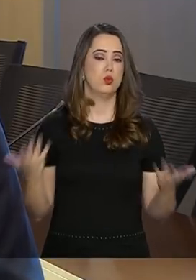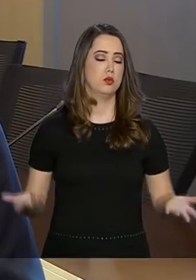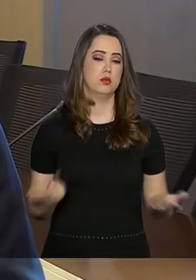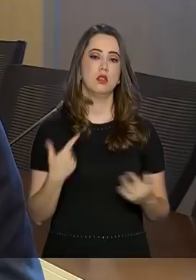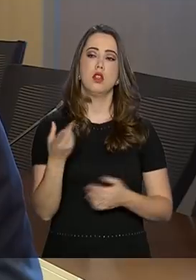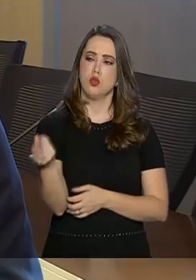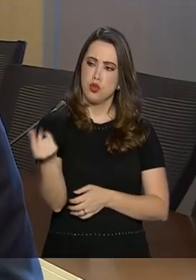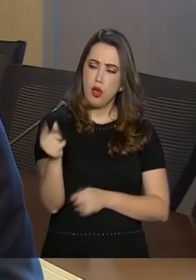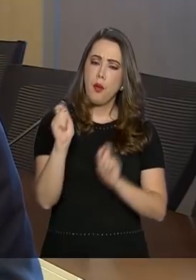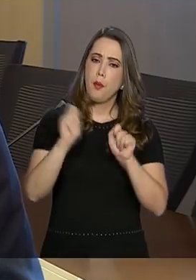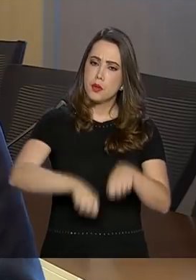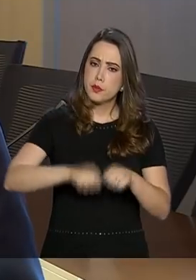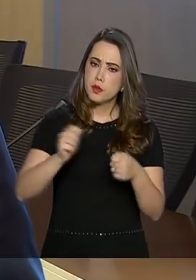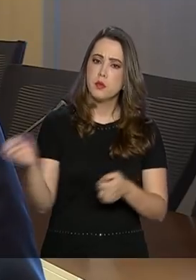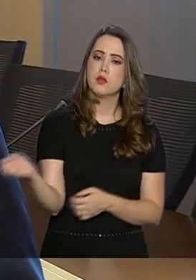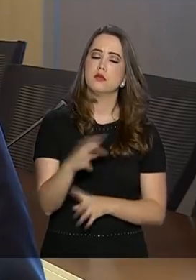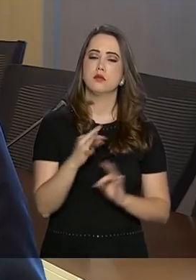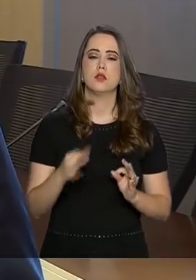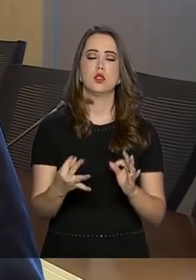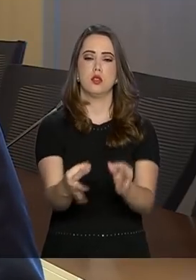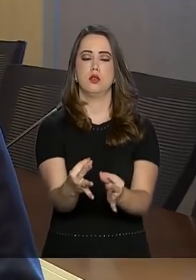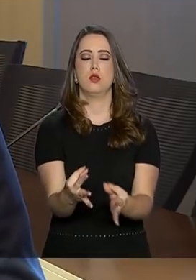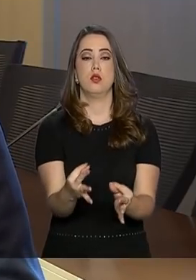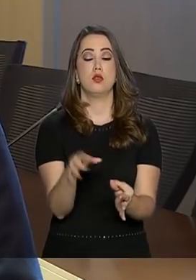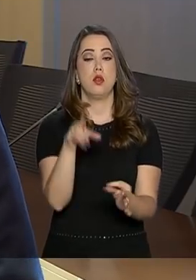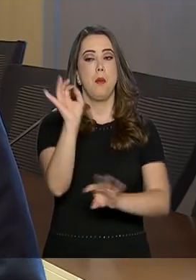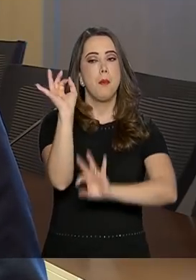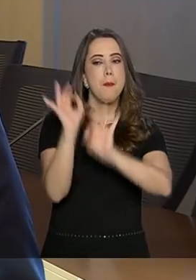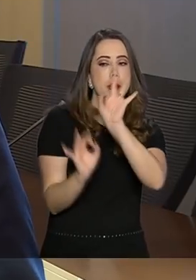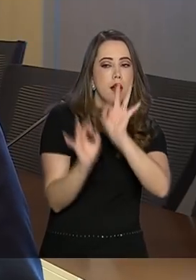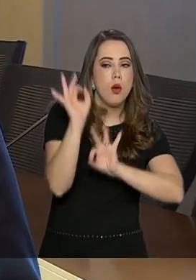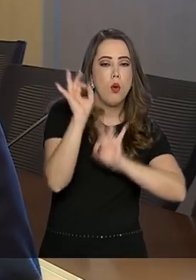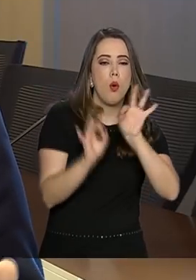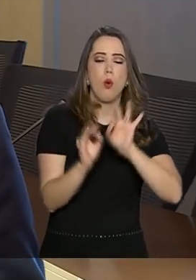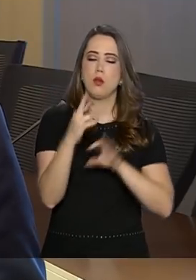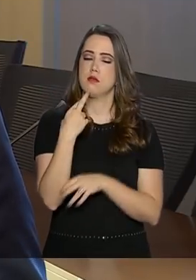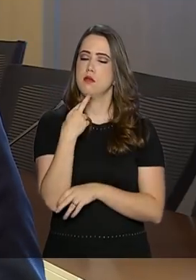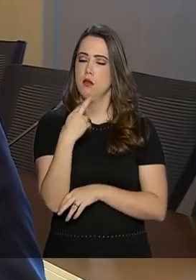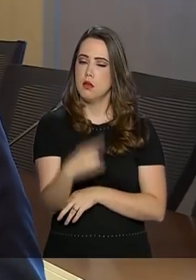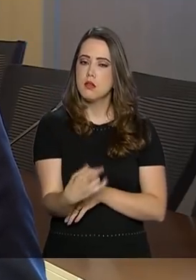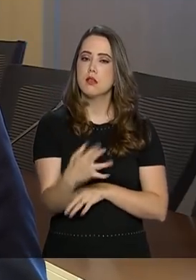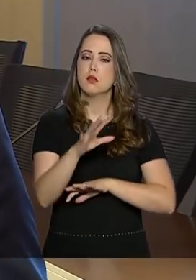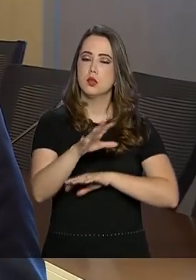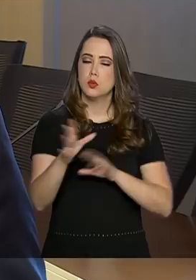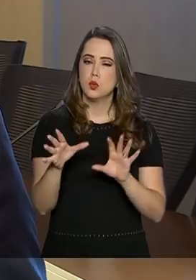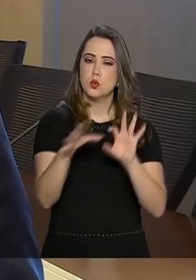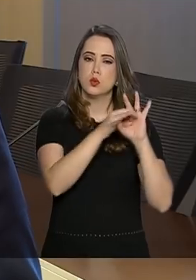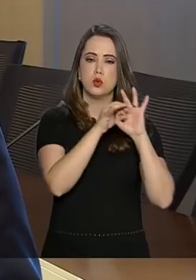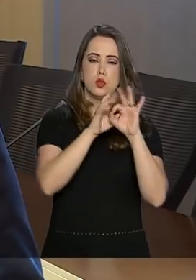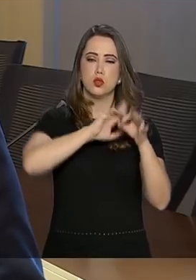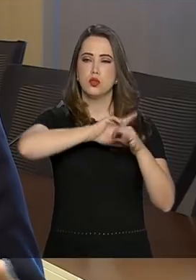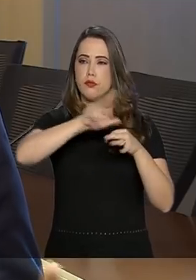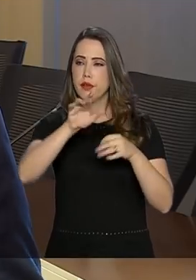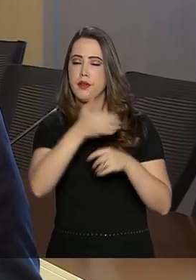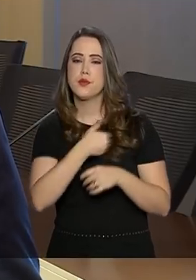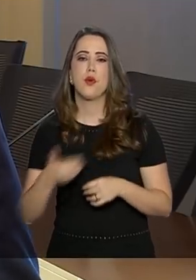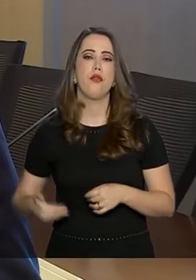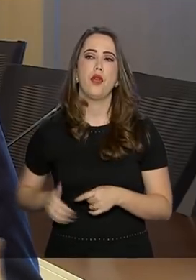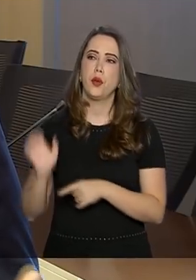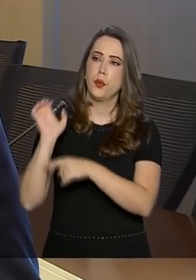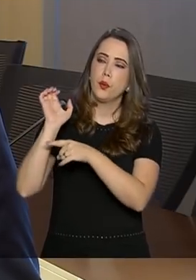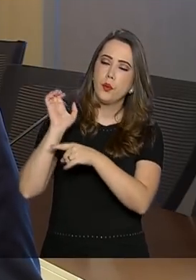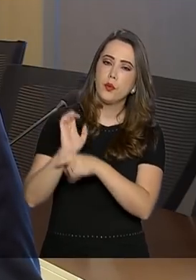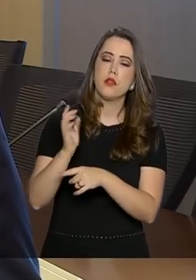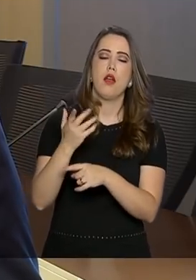disponíveis para inovações tecnológicas, para a organização dessas soluções envolvendo os diversos entes federativos e também um